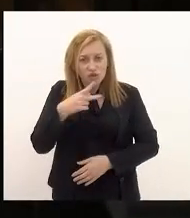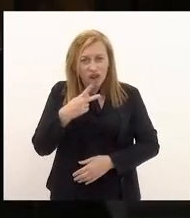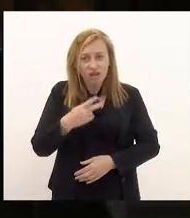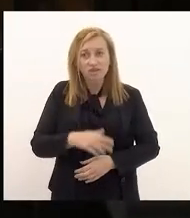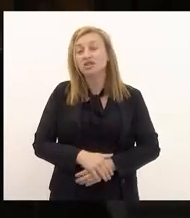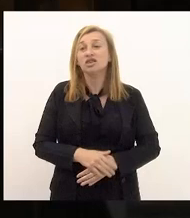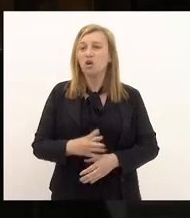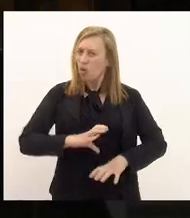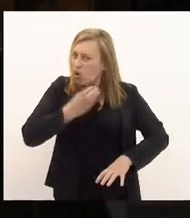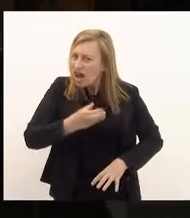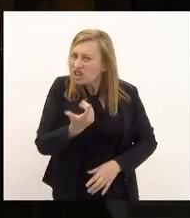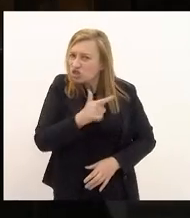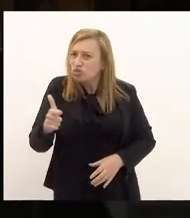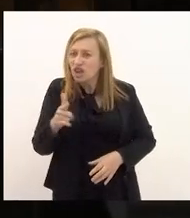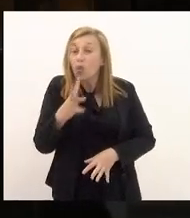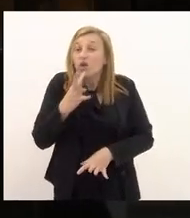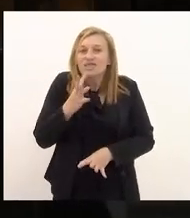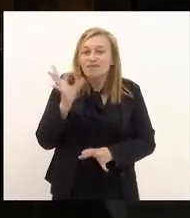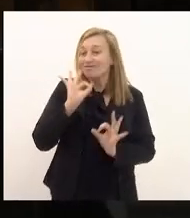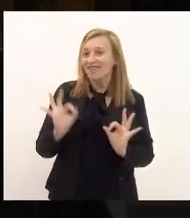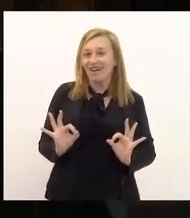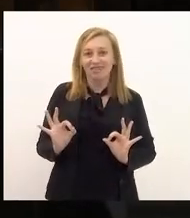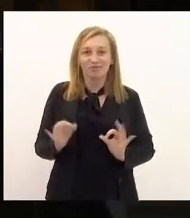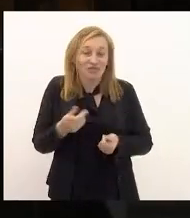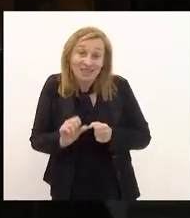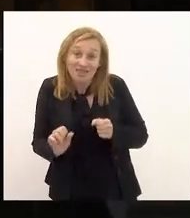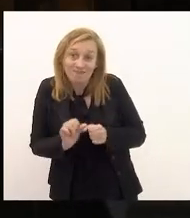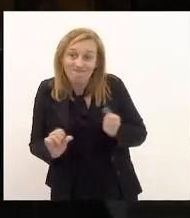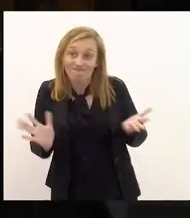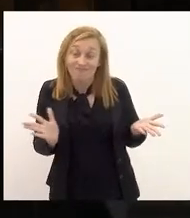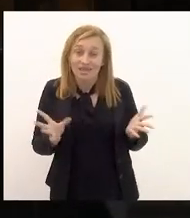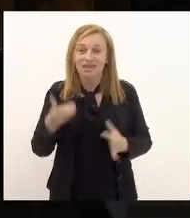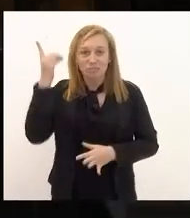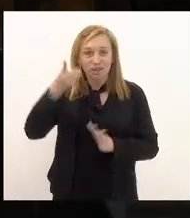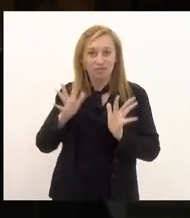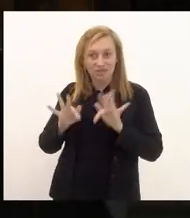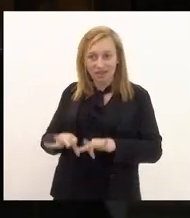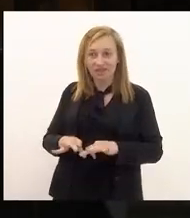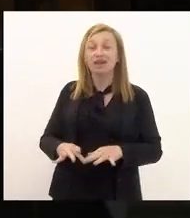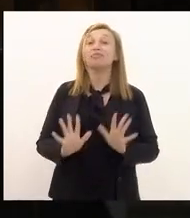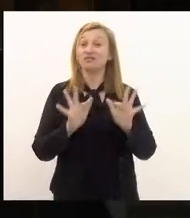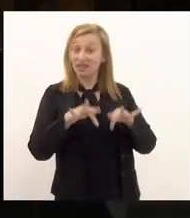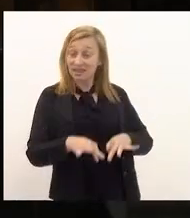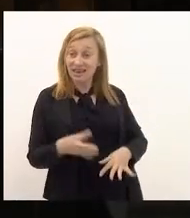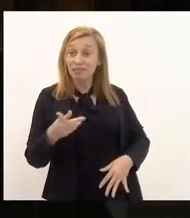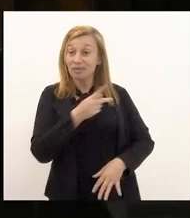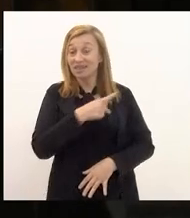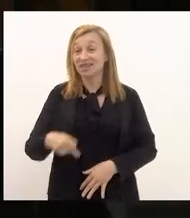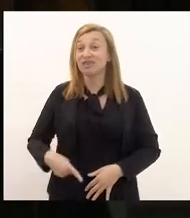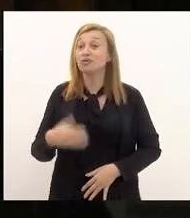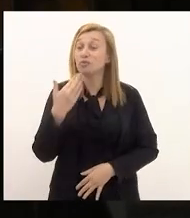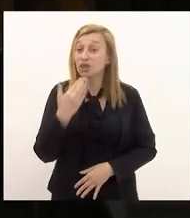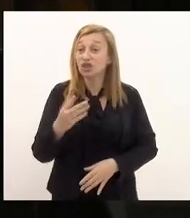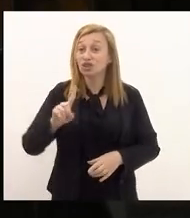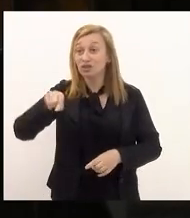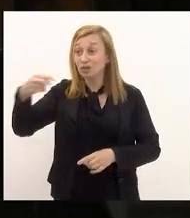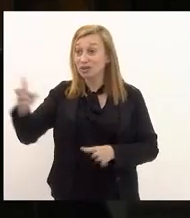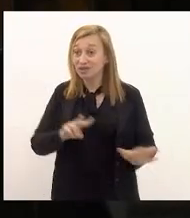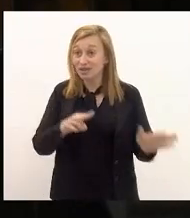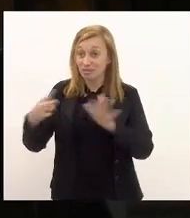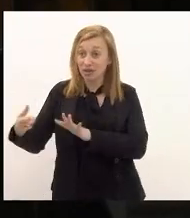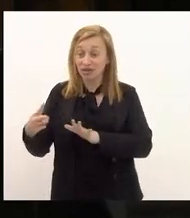não tem coragem nem conhecimento para fazê-lo deputado para concluir para concluir presidente fica o apelo na semana que vem